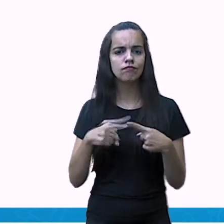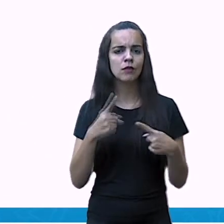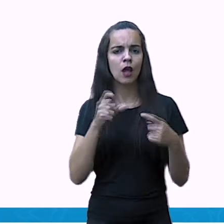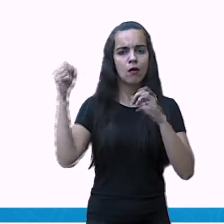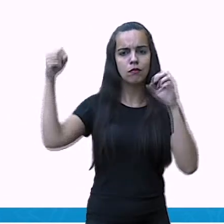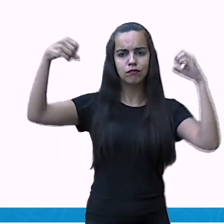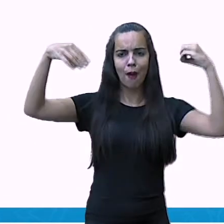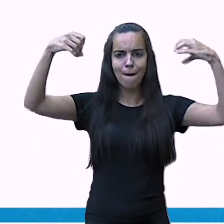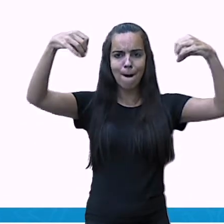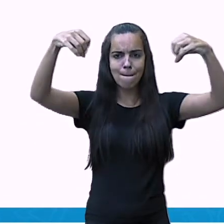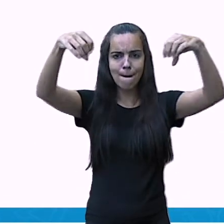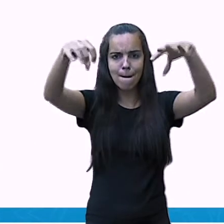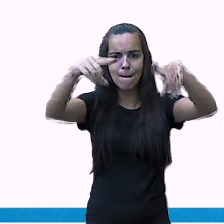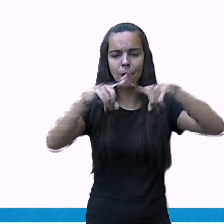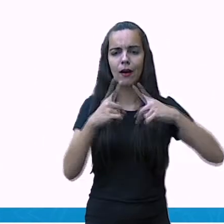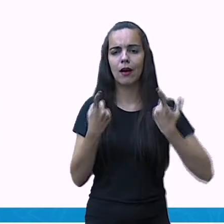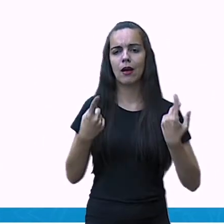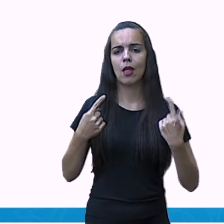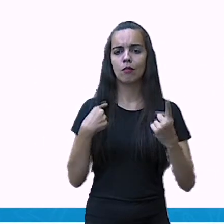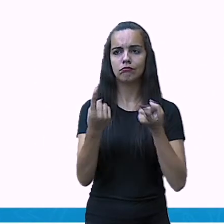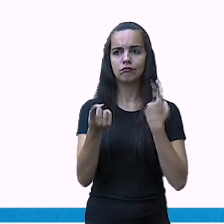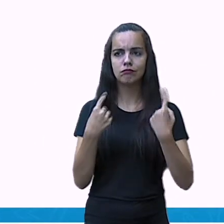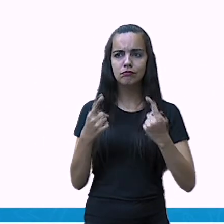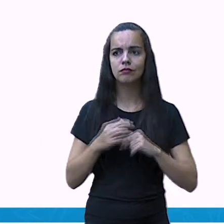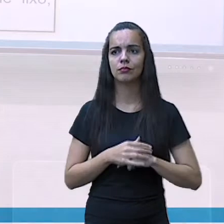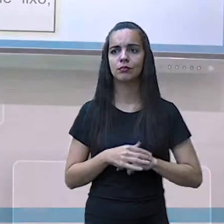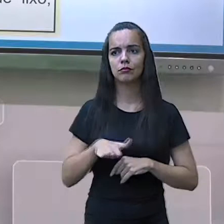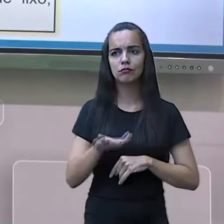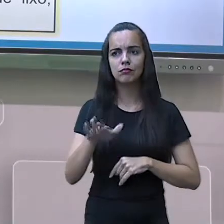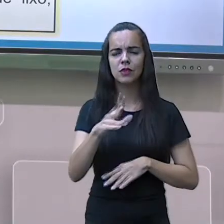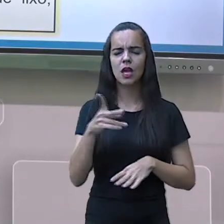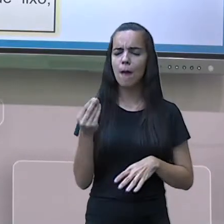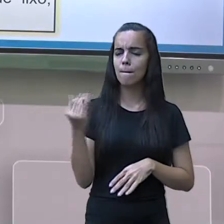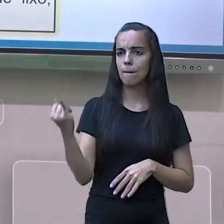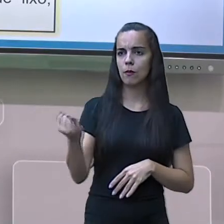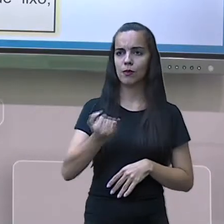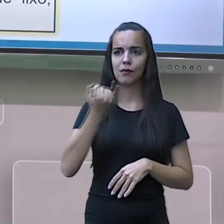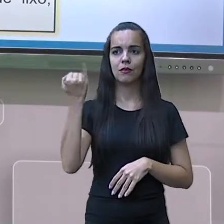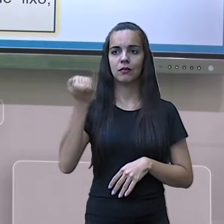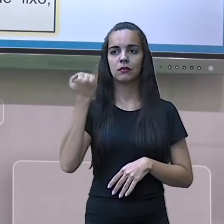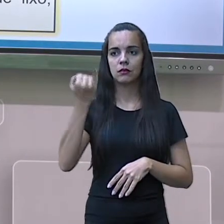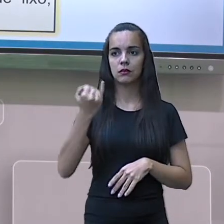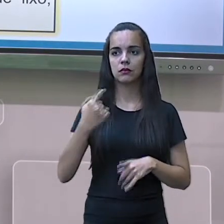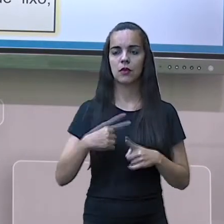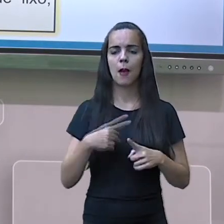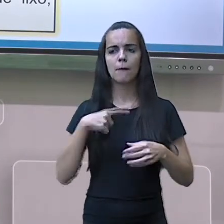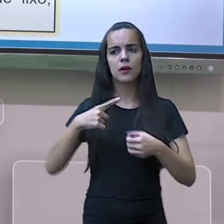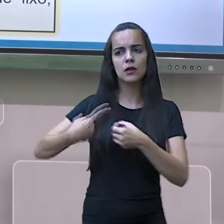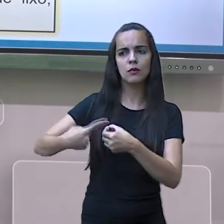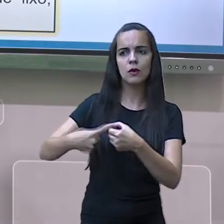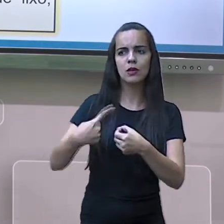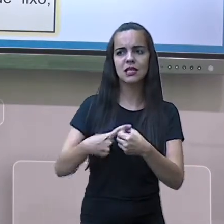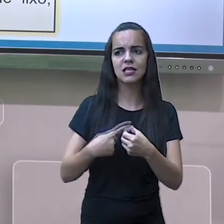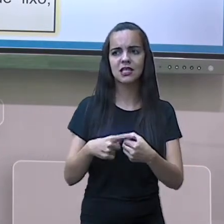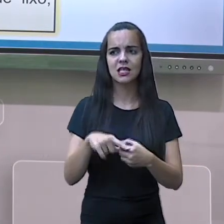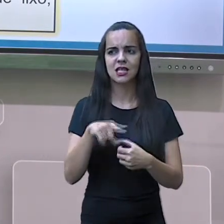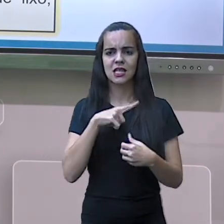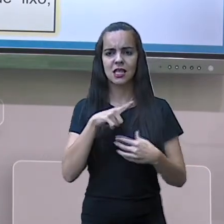pavimentação. Isso é muito importante para que uma cidade venha